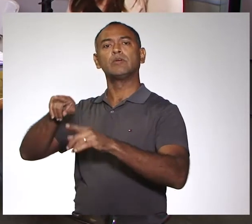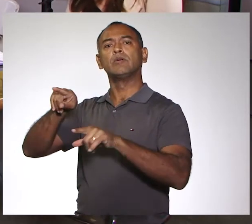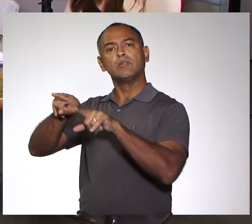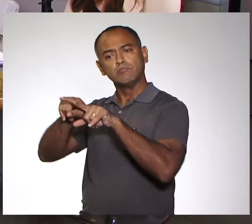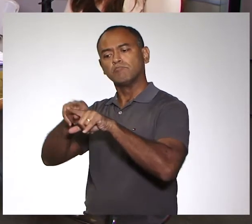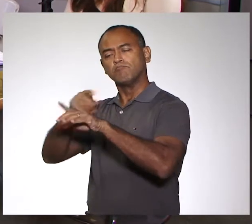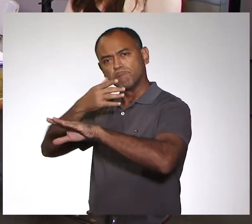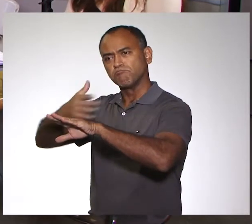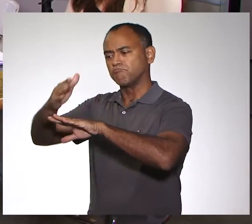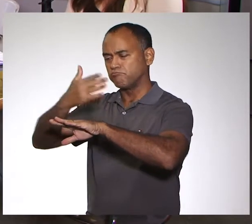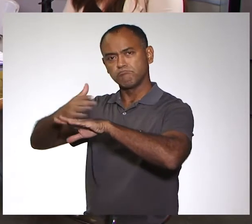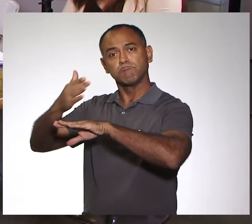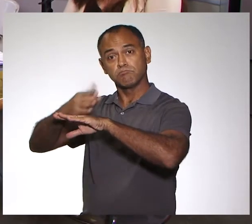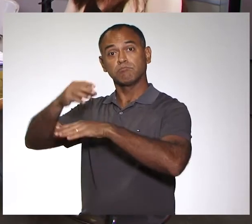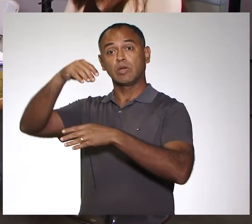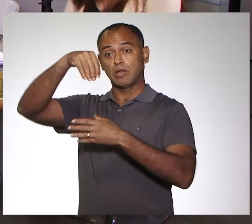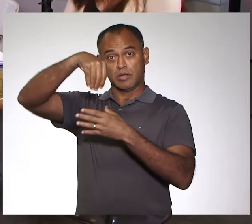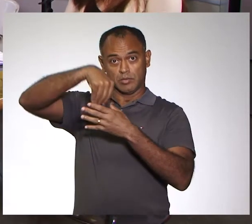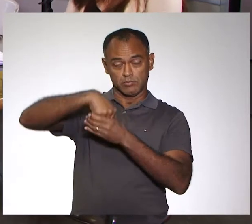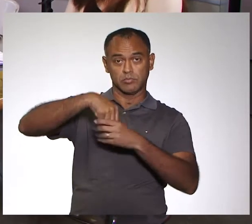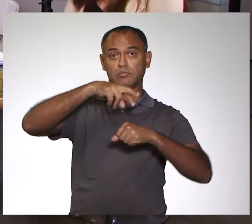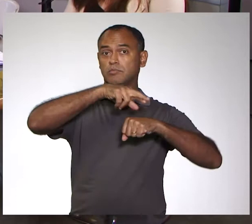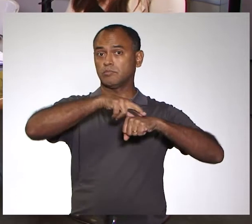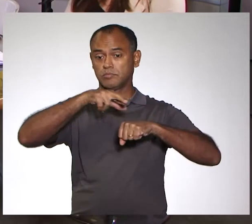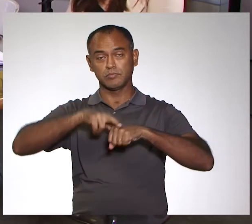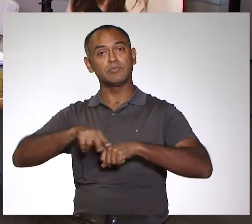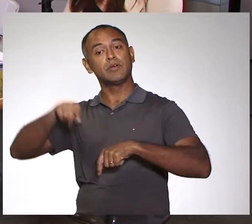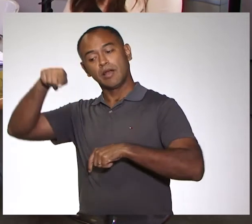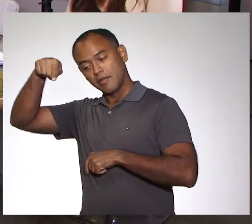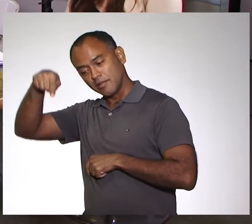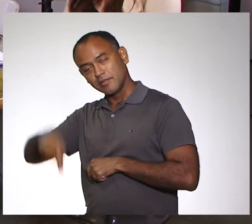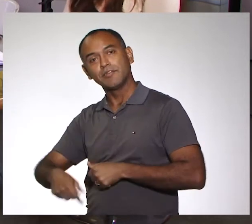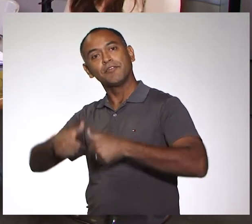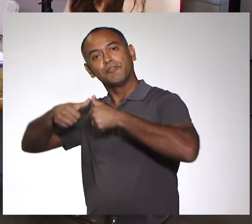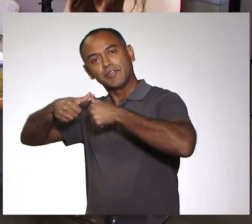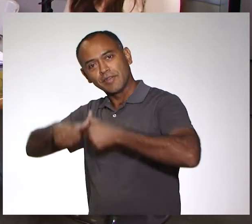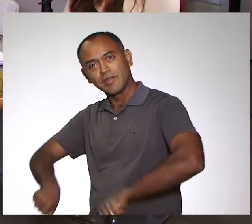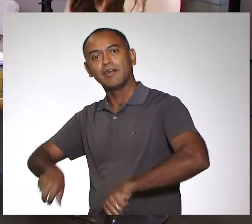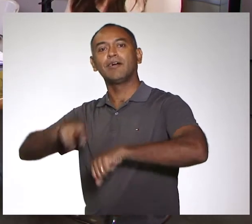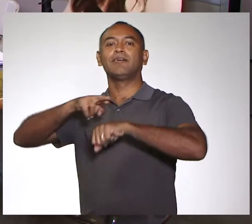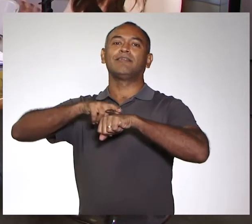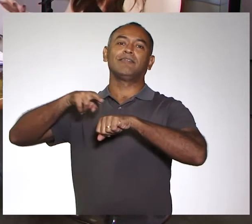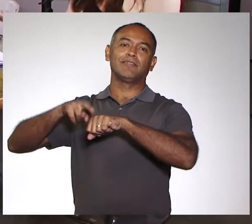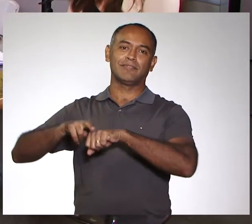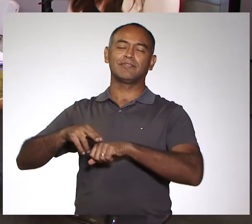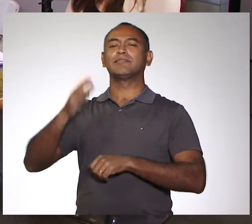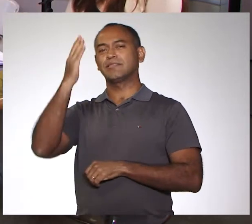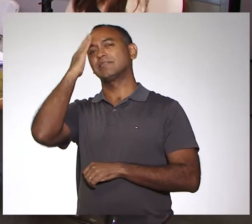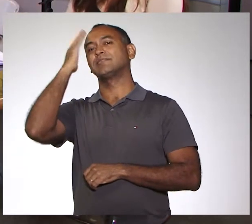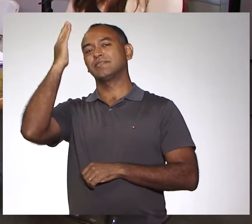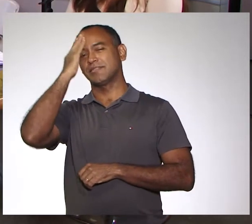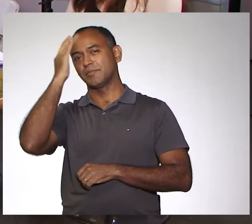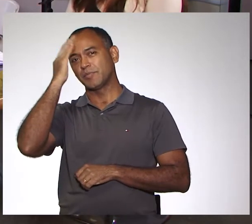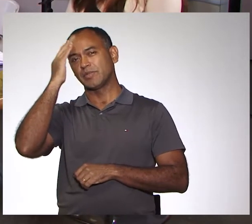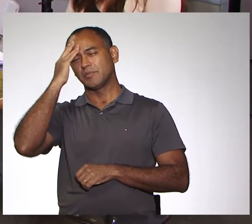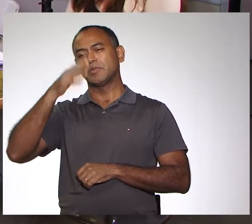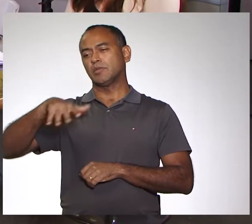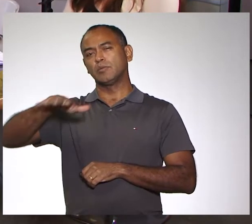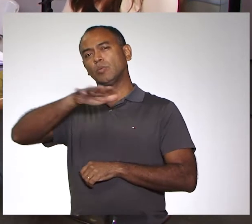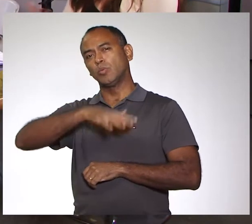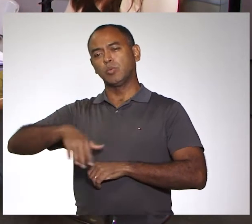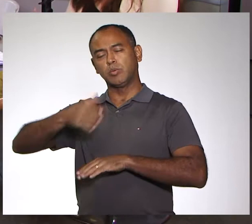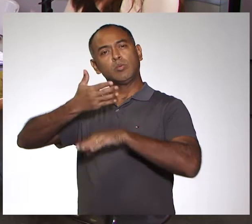qualificar esses profissionais aqui no Estado e para eles permanecerem aqui também no Estado. Porque a gente sabe que nós temos uma